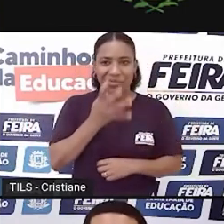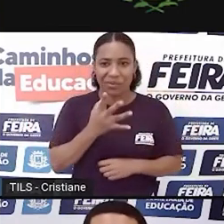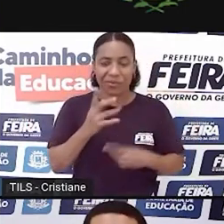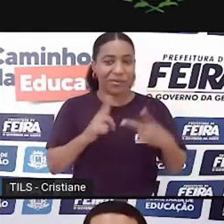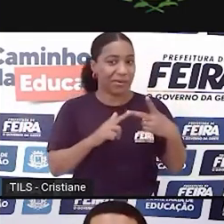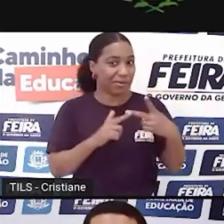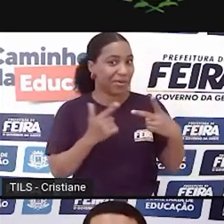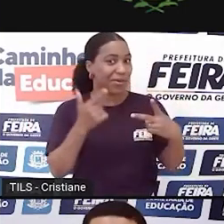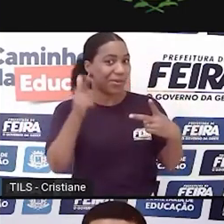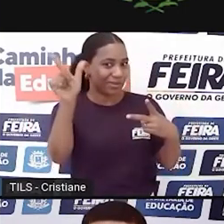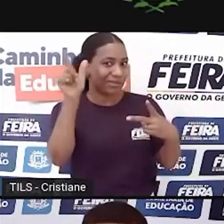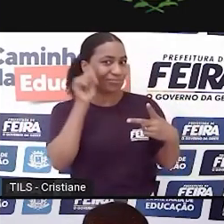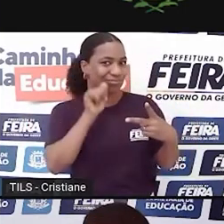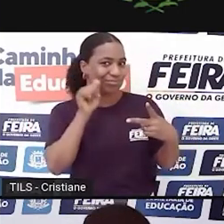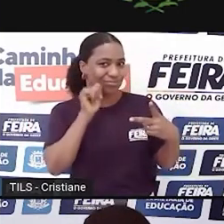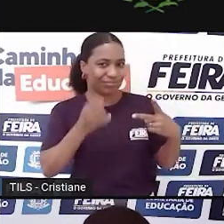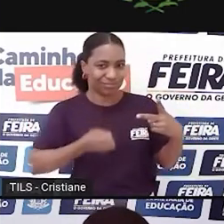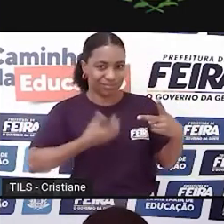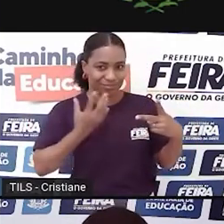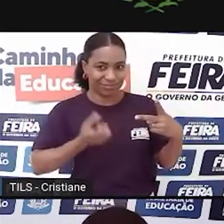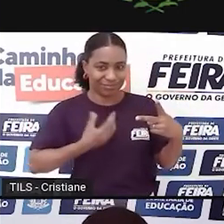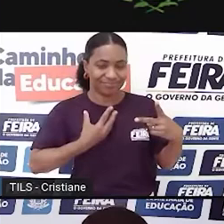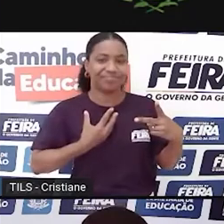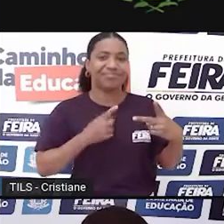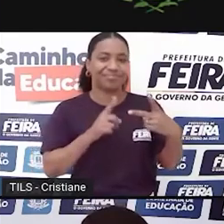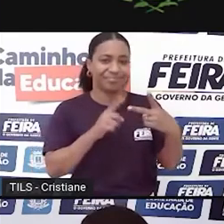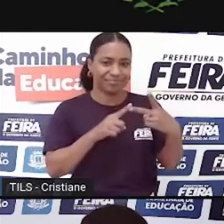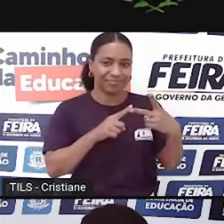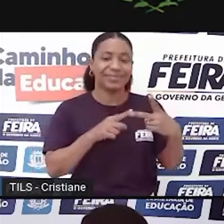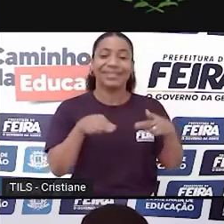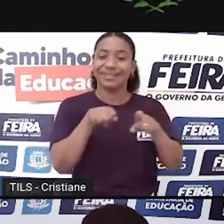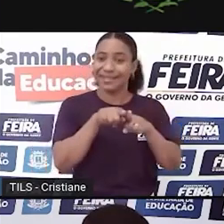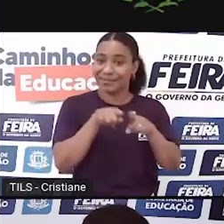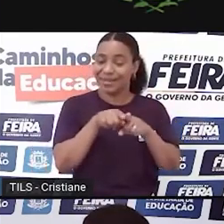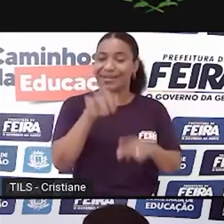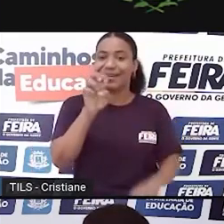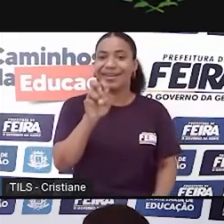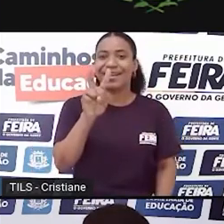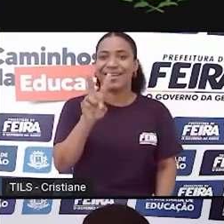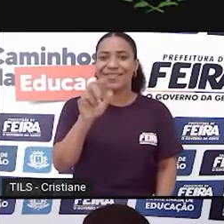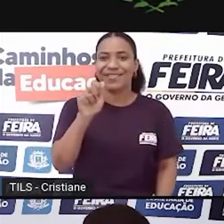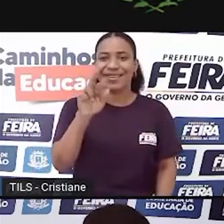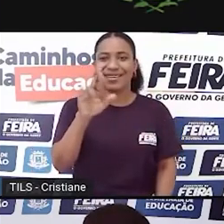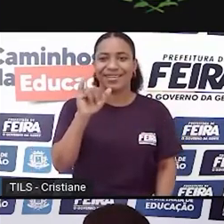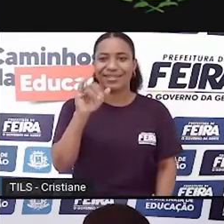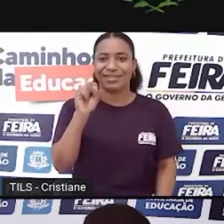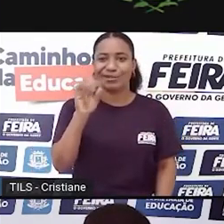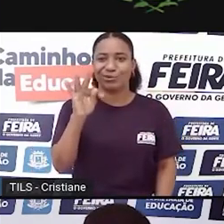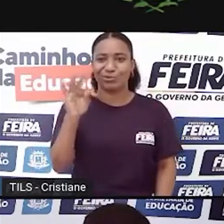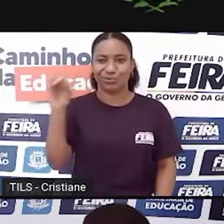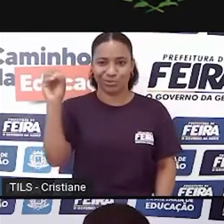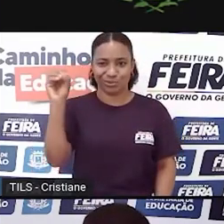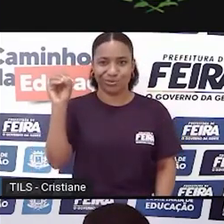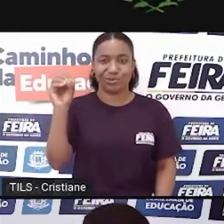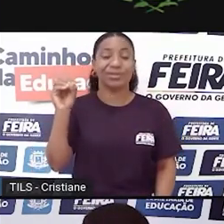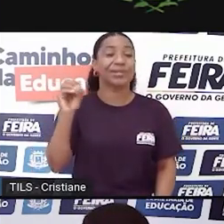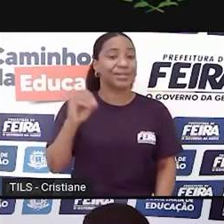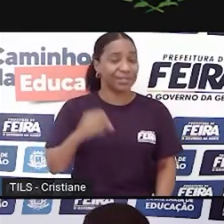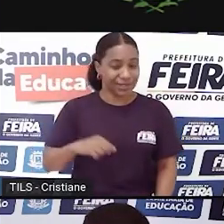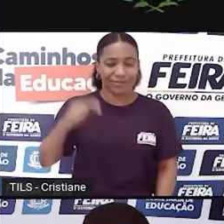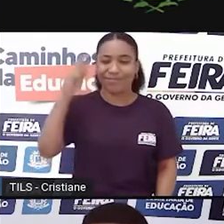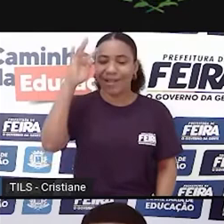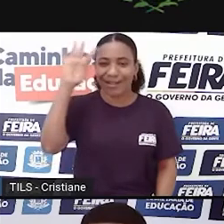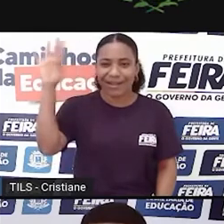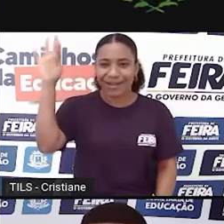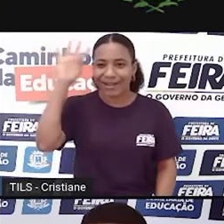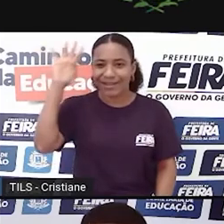referência, é Conceição Evaristo, que traz para a gente a importância das memórias, do